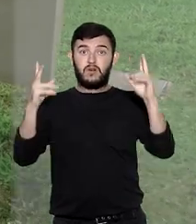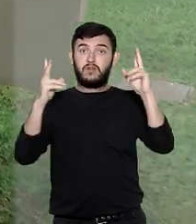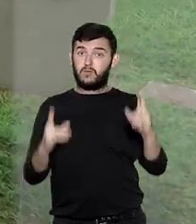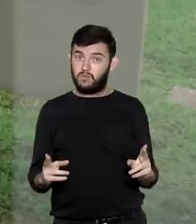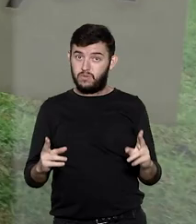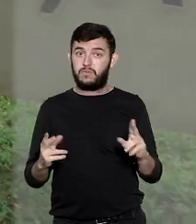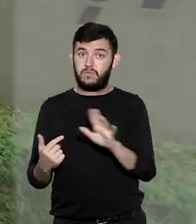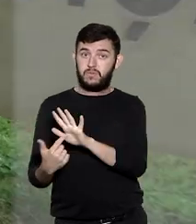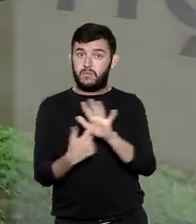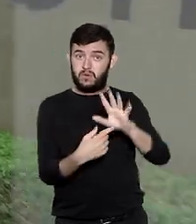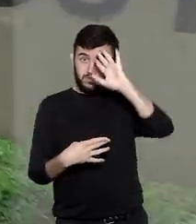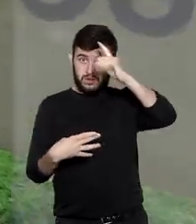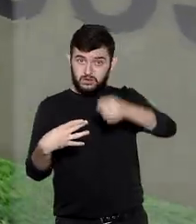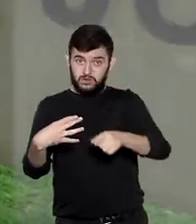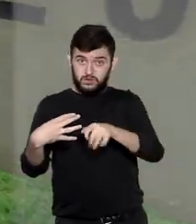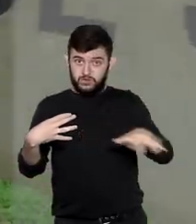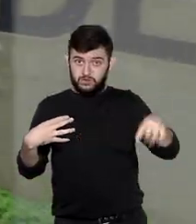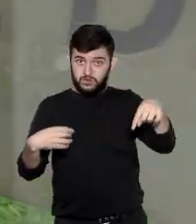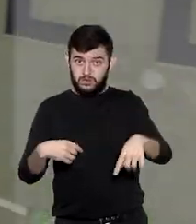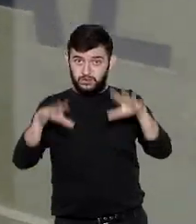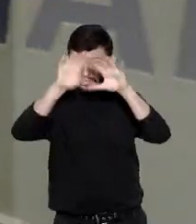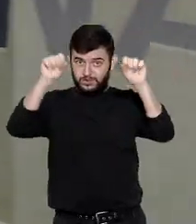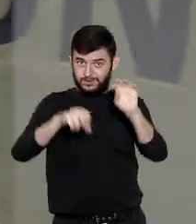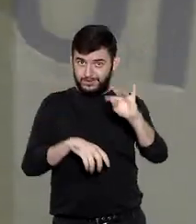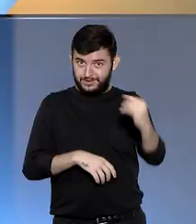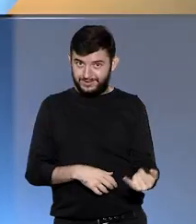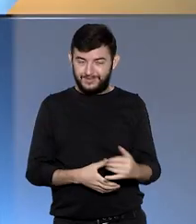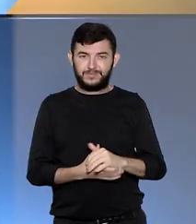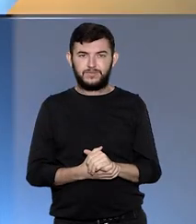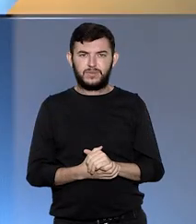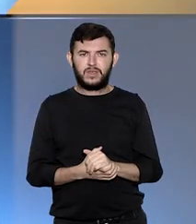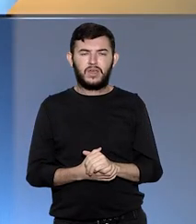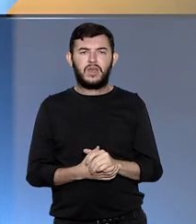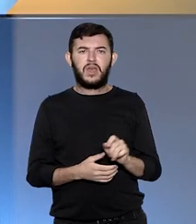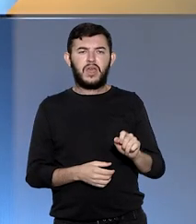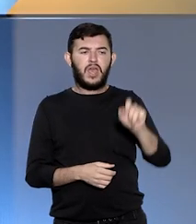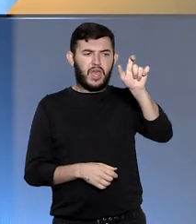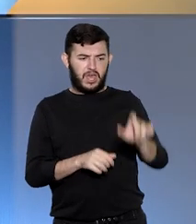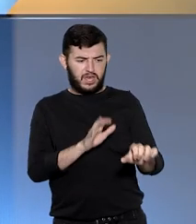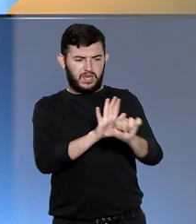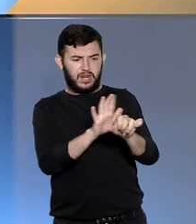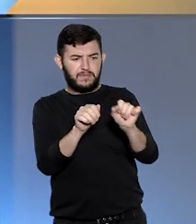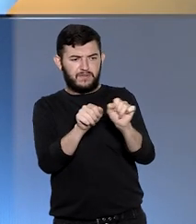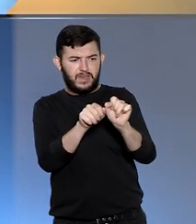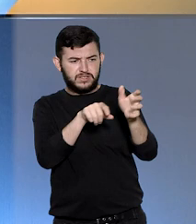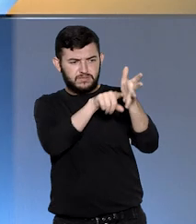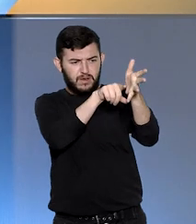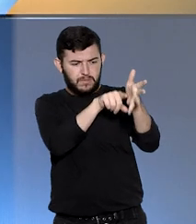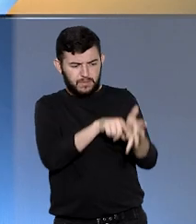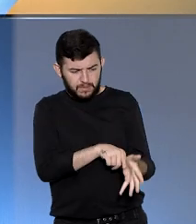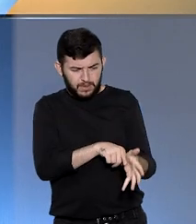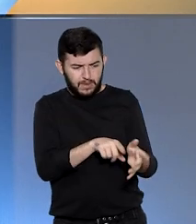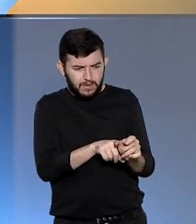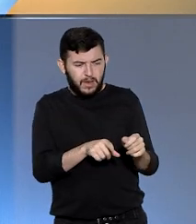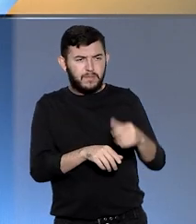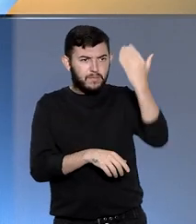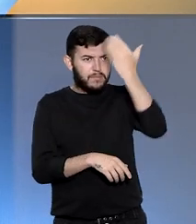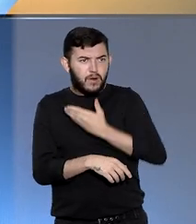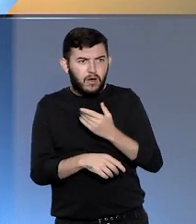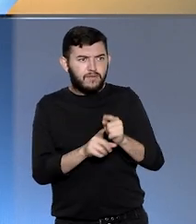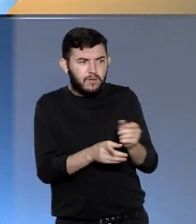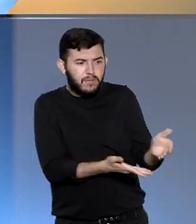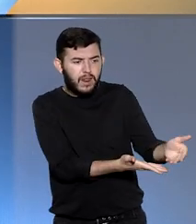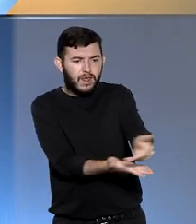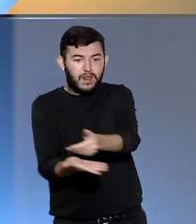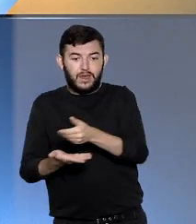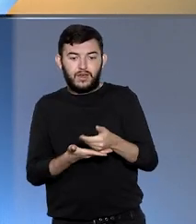conforme preceitua a jurisprudência do STJ. Provas obtidas em busca motivada apenas por antecedente do